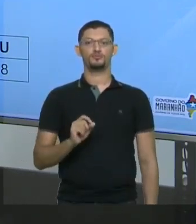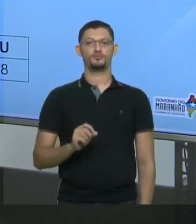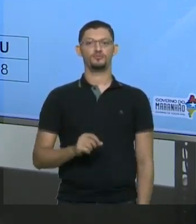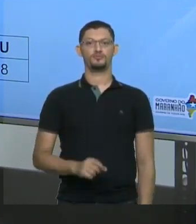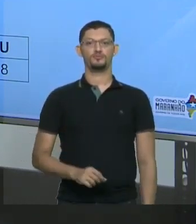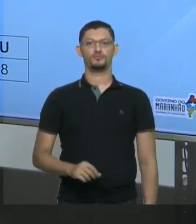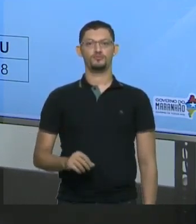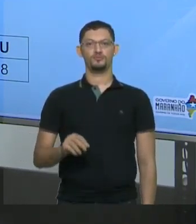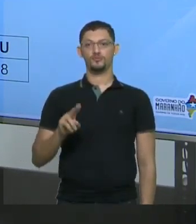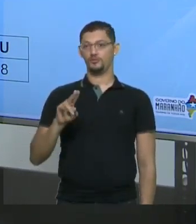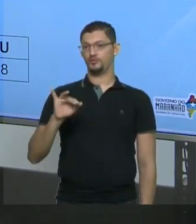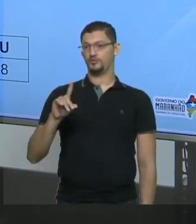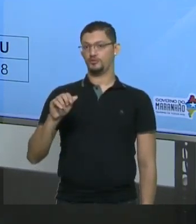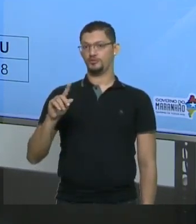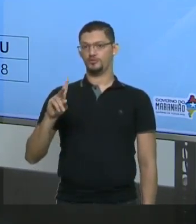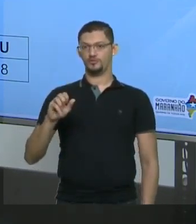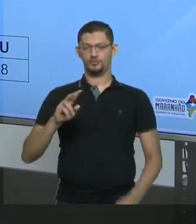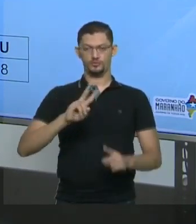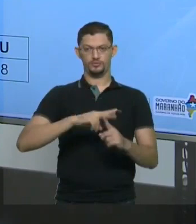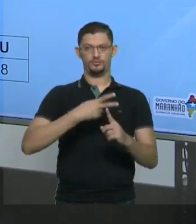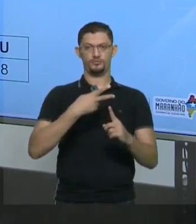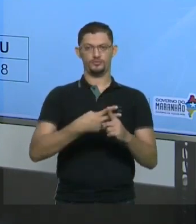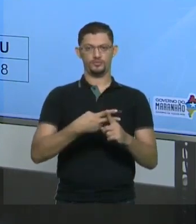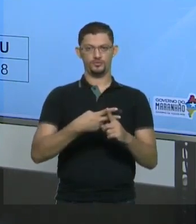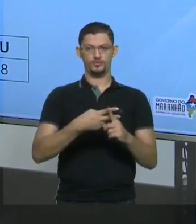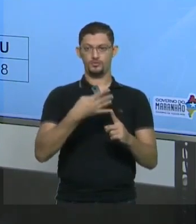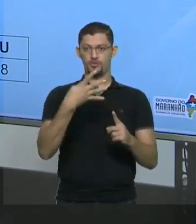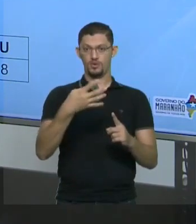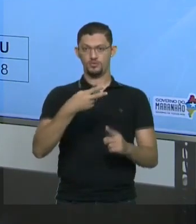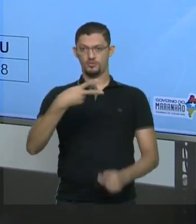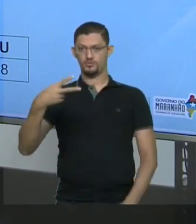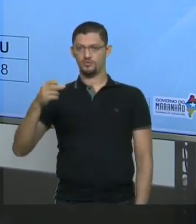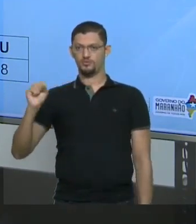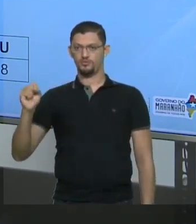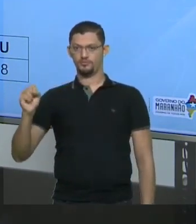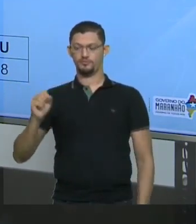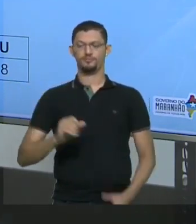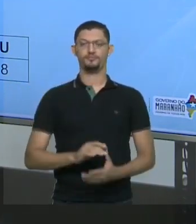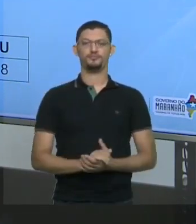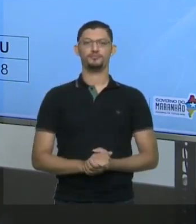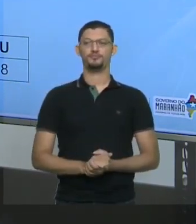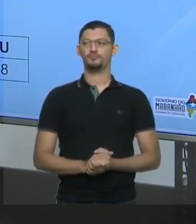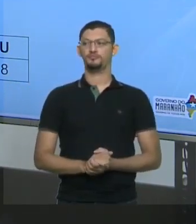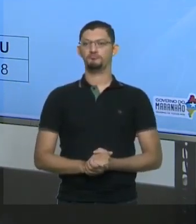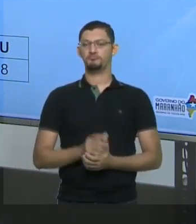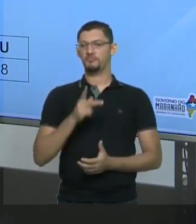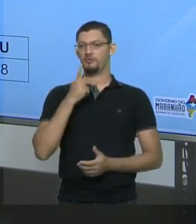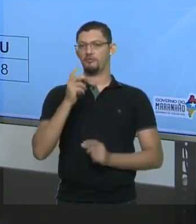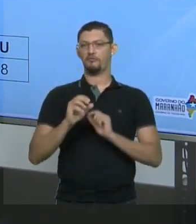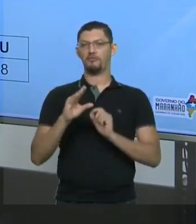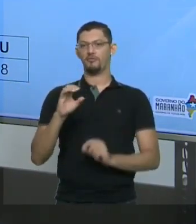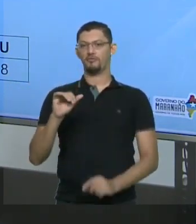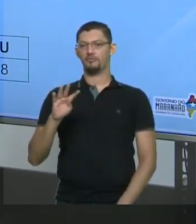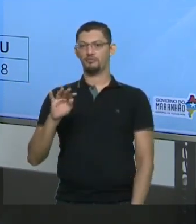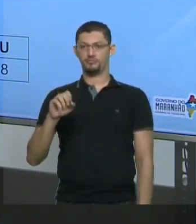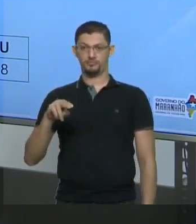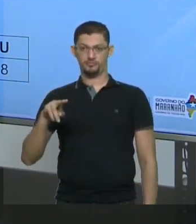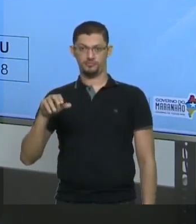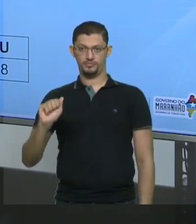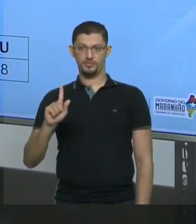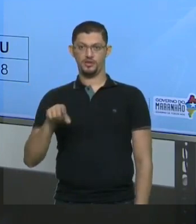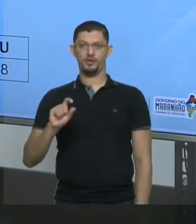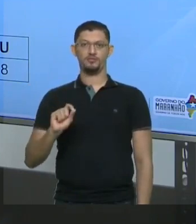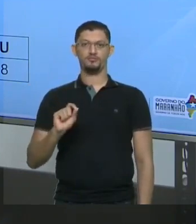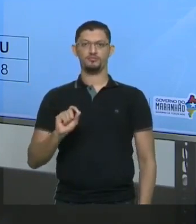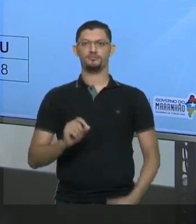Unidade é o dobro de 4. 2 vezes 4. 8. A centena, que ele fala aqui, que é o triplo da unidade de milhar,